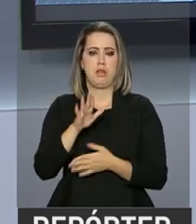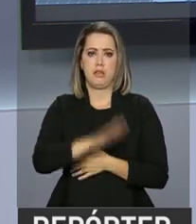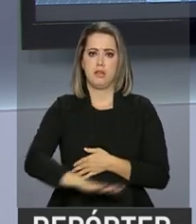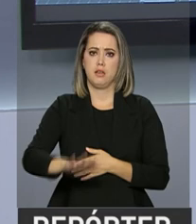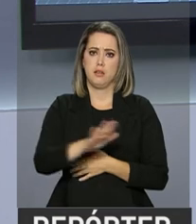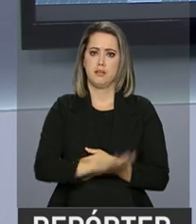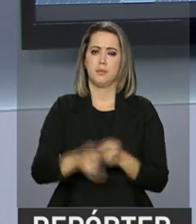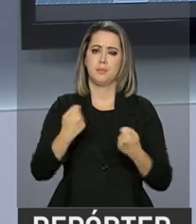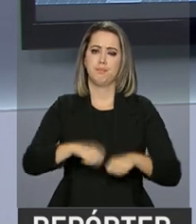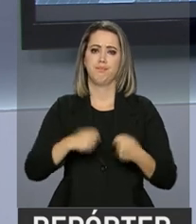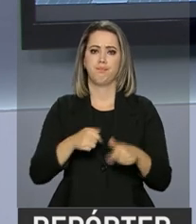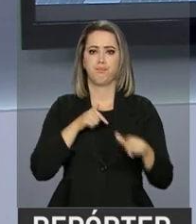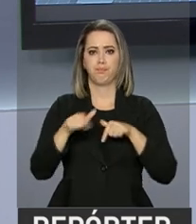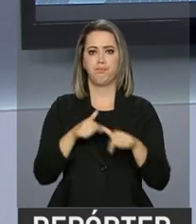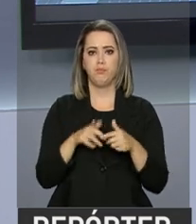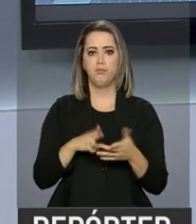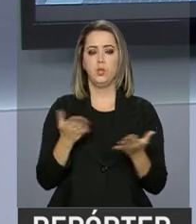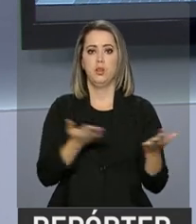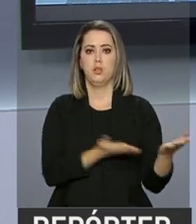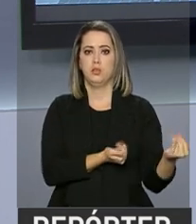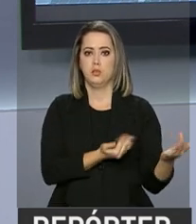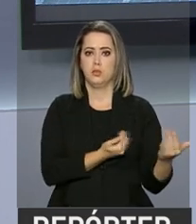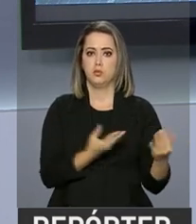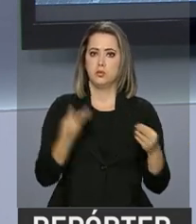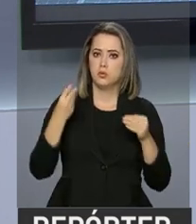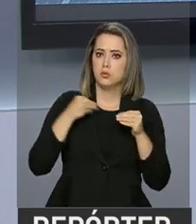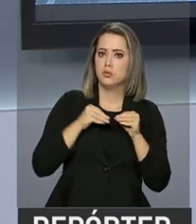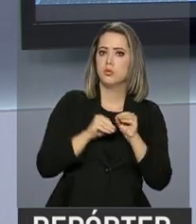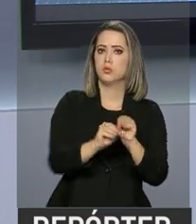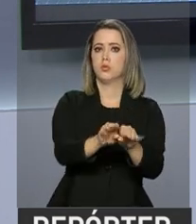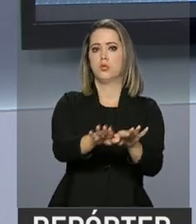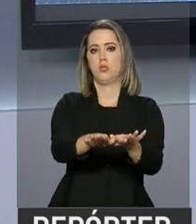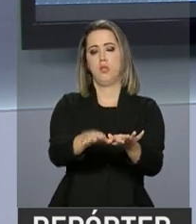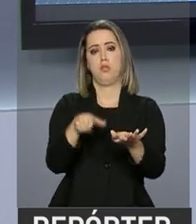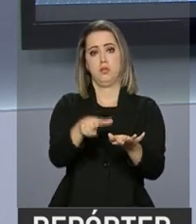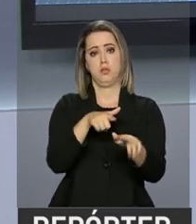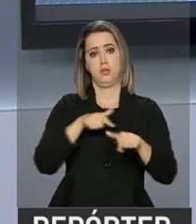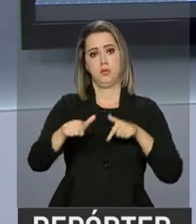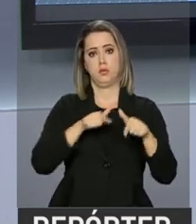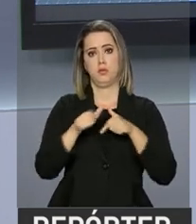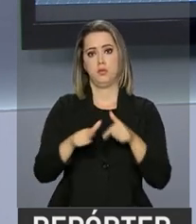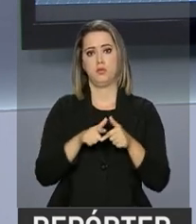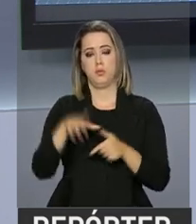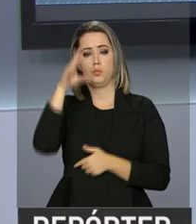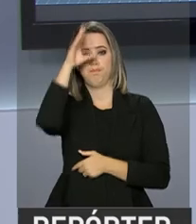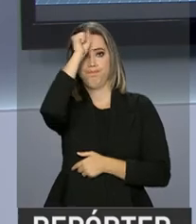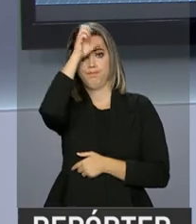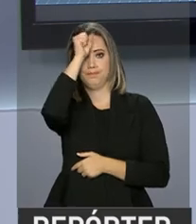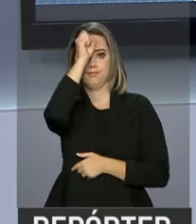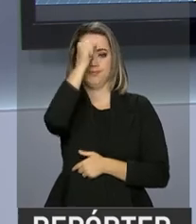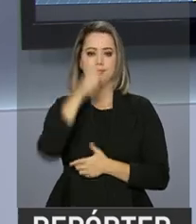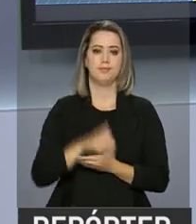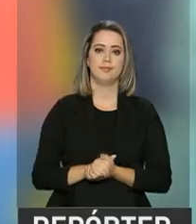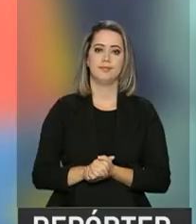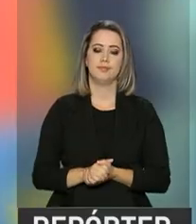a escola para trabalhar e que os jovens sejam inseridos no mercado de trabalho na condição de aprendizes.